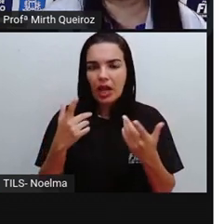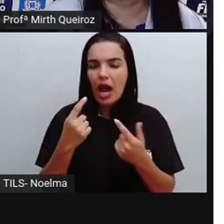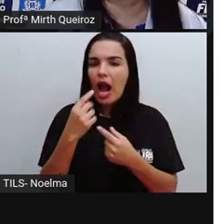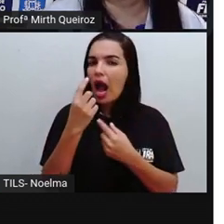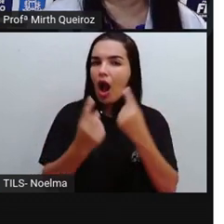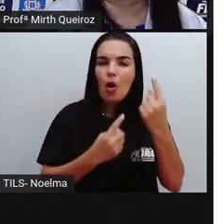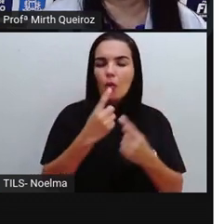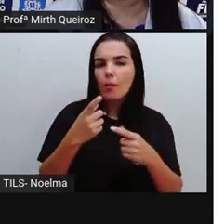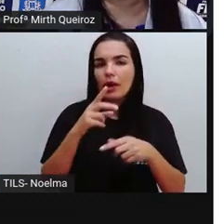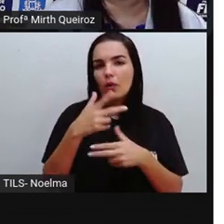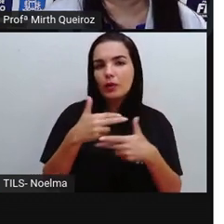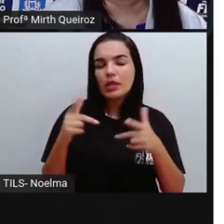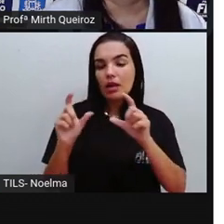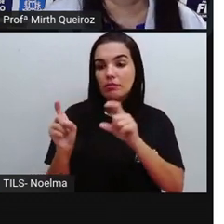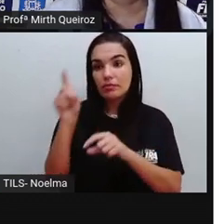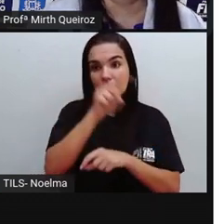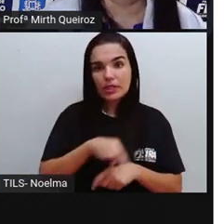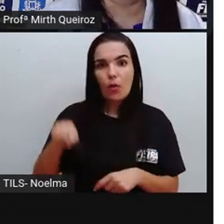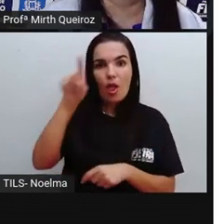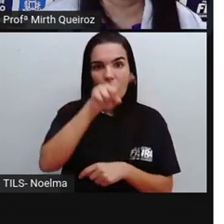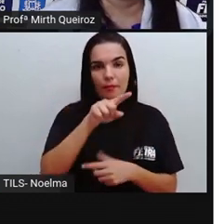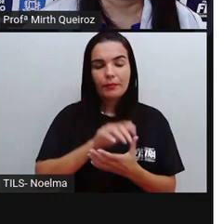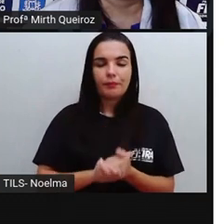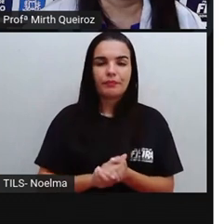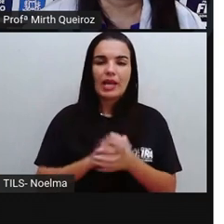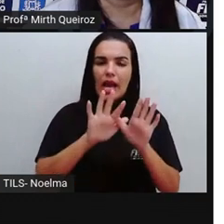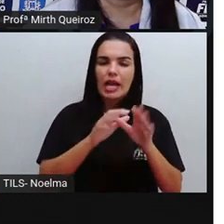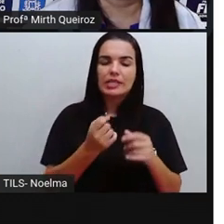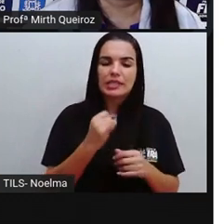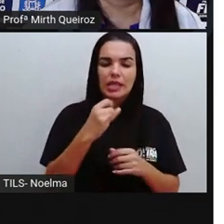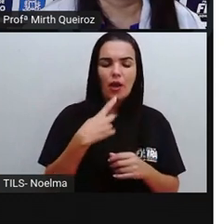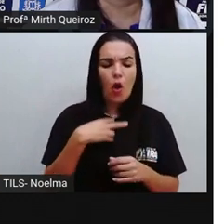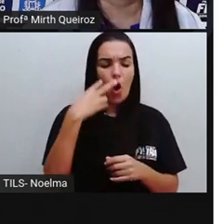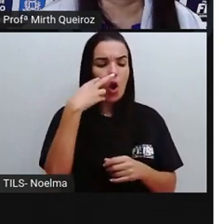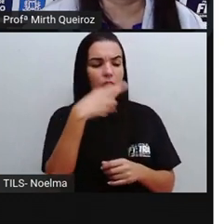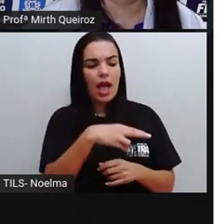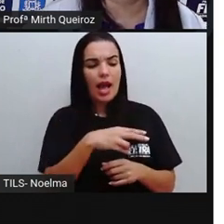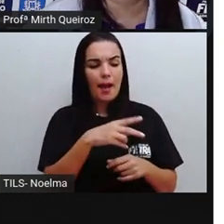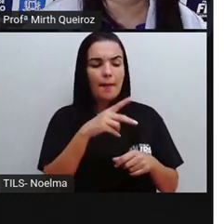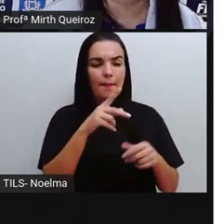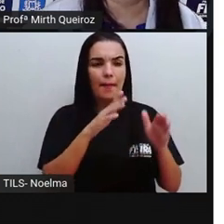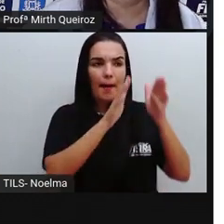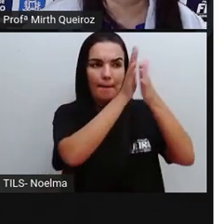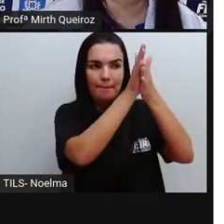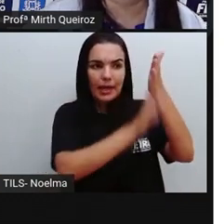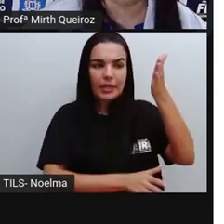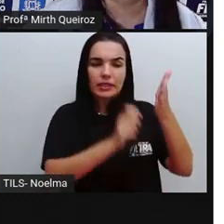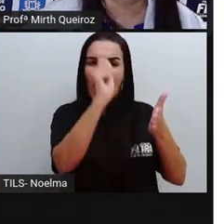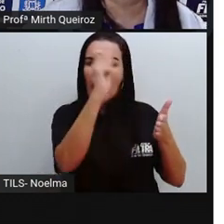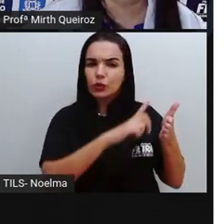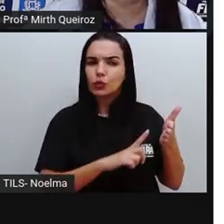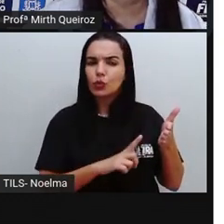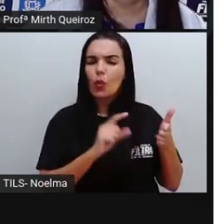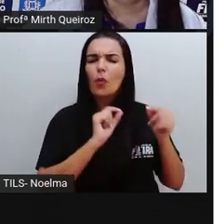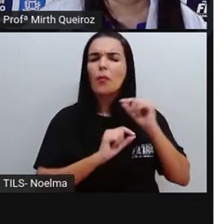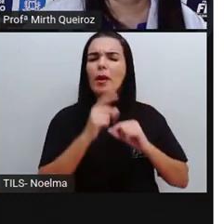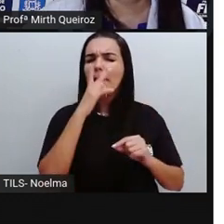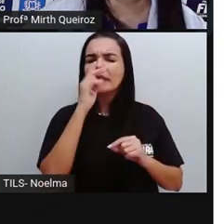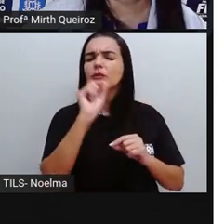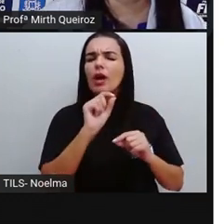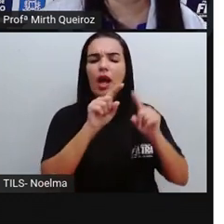esférico. Se eu visse pela parede azul, eu poderia dizer que o objeto era